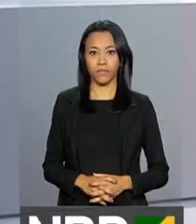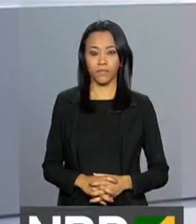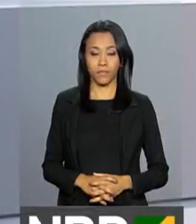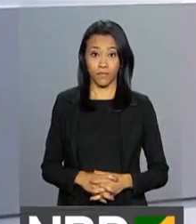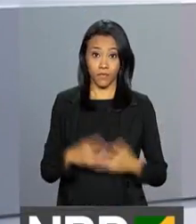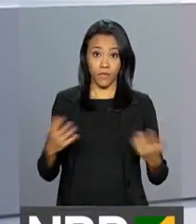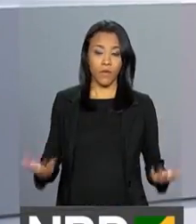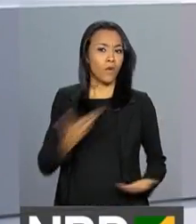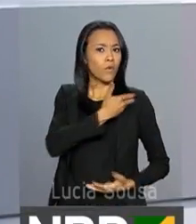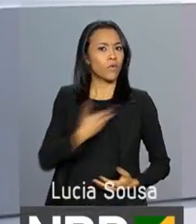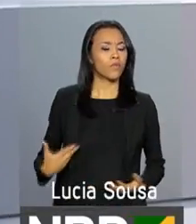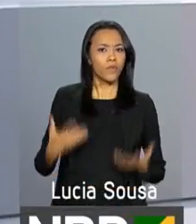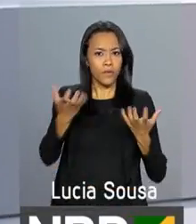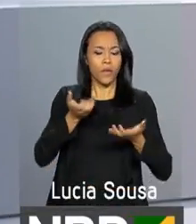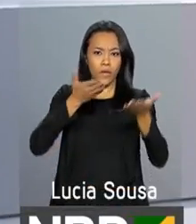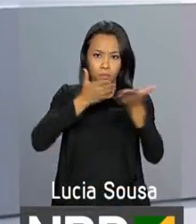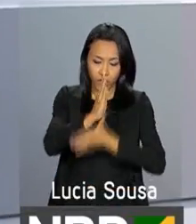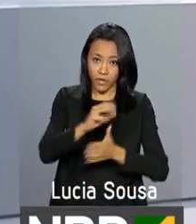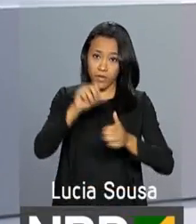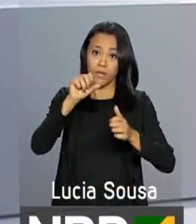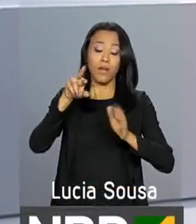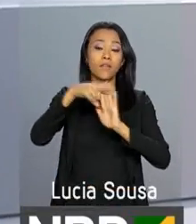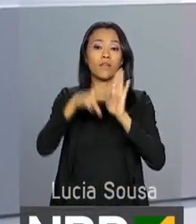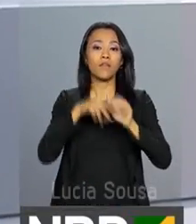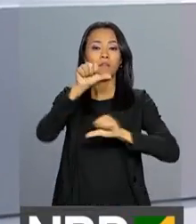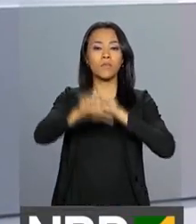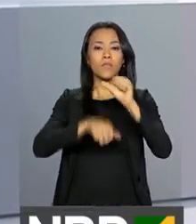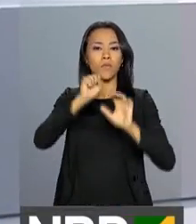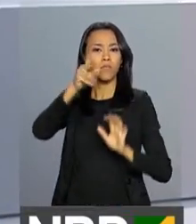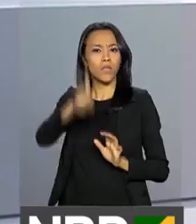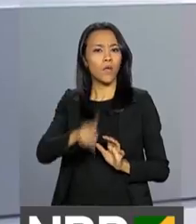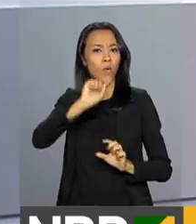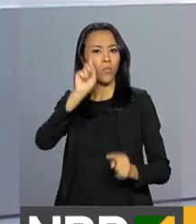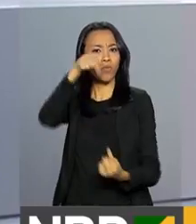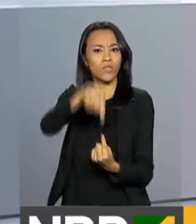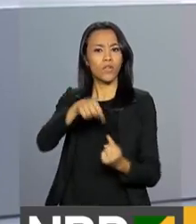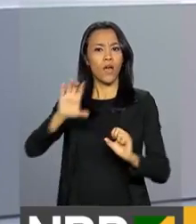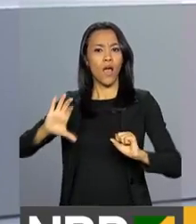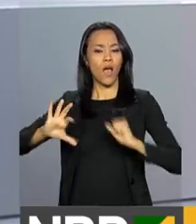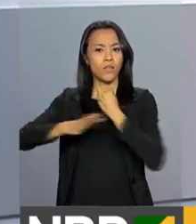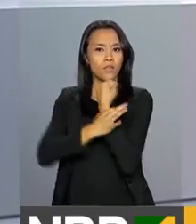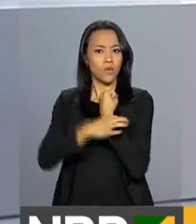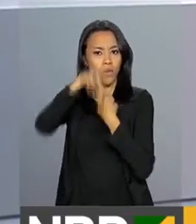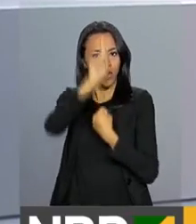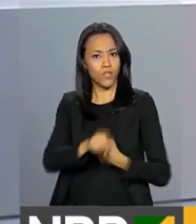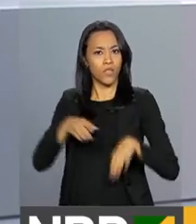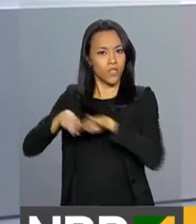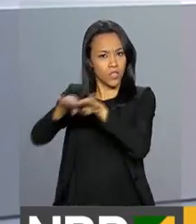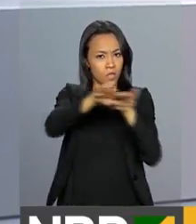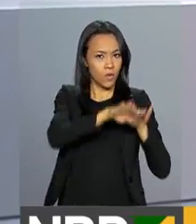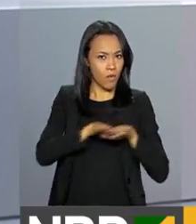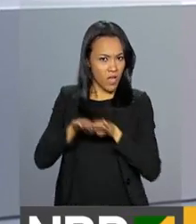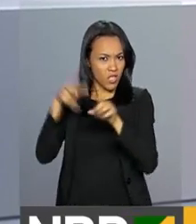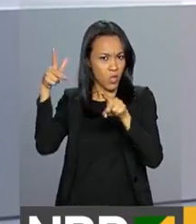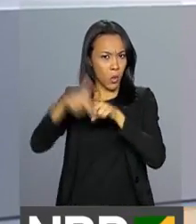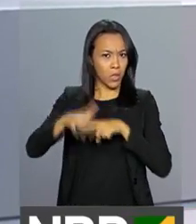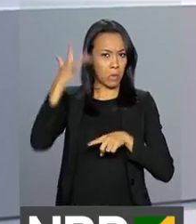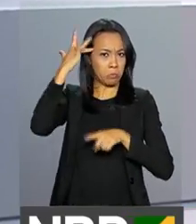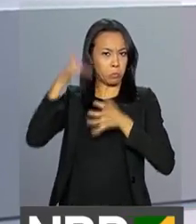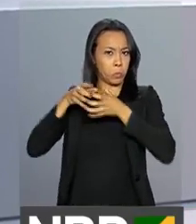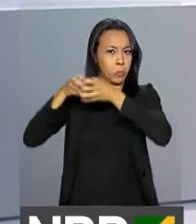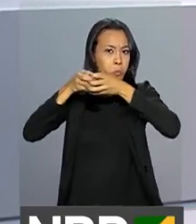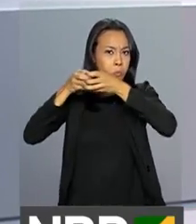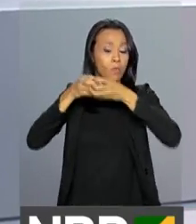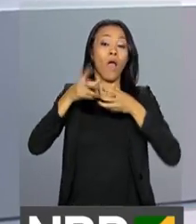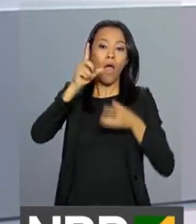O governo quer aprovar a reforma da Previdência para garantir direitos iguais a todos e cortar privilégios. É o que afirmou o